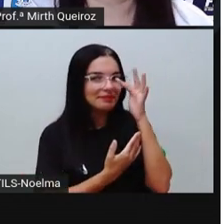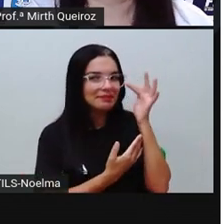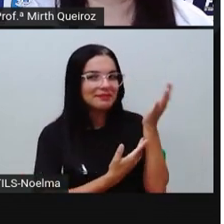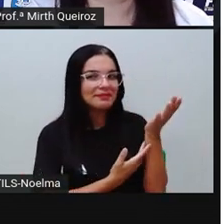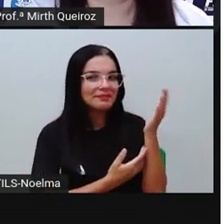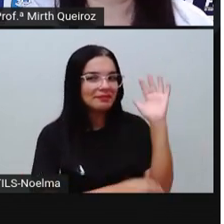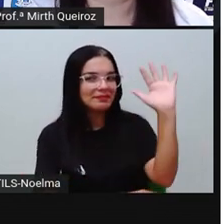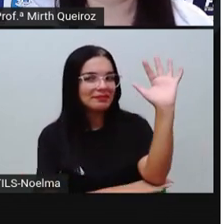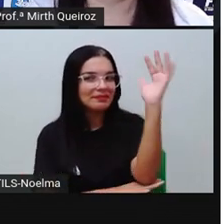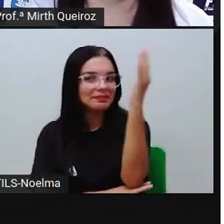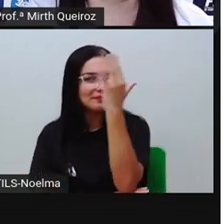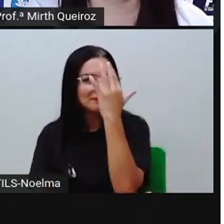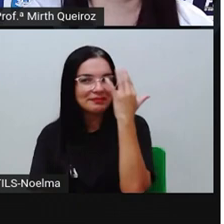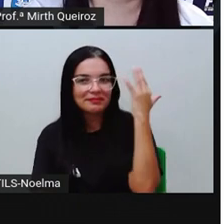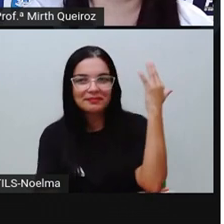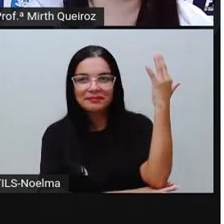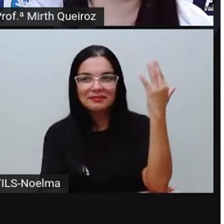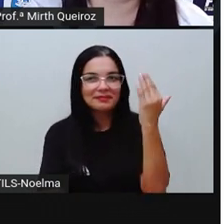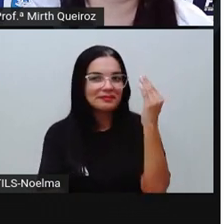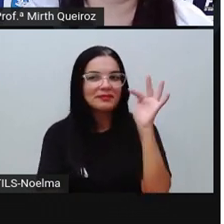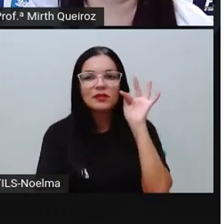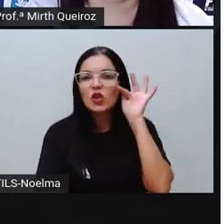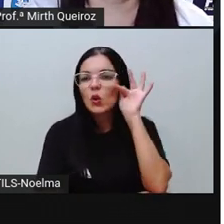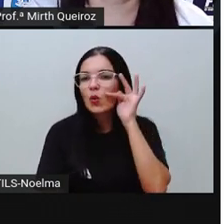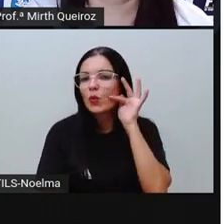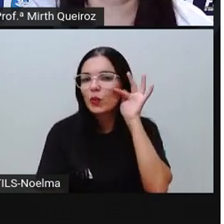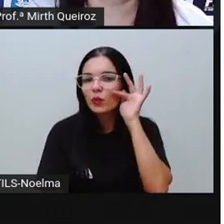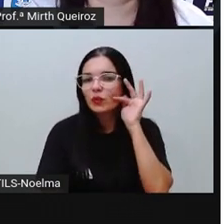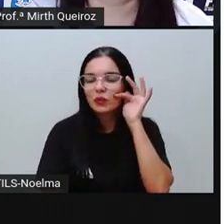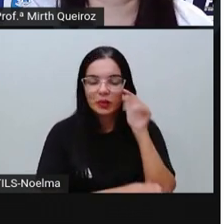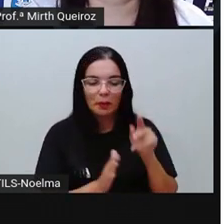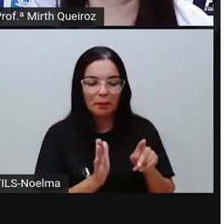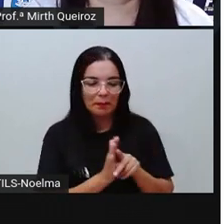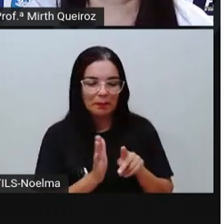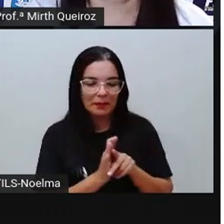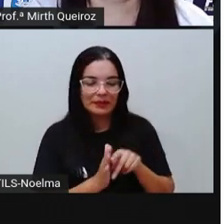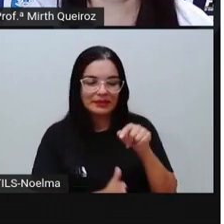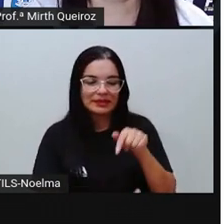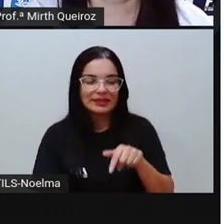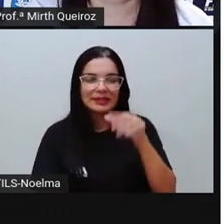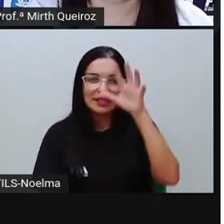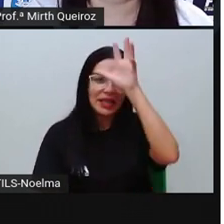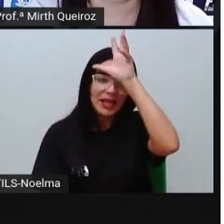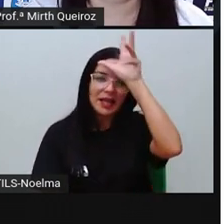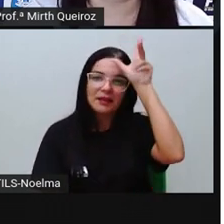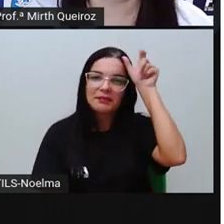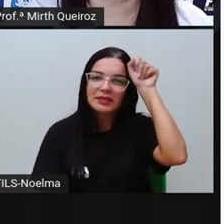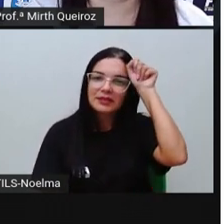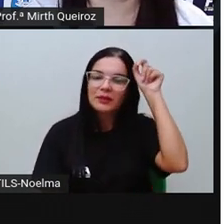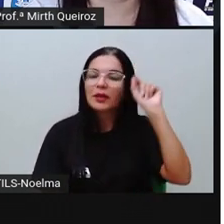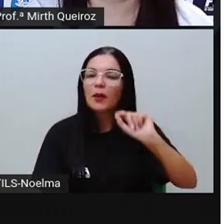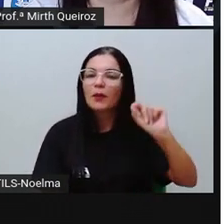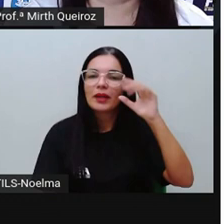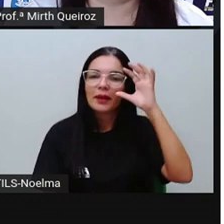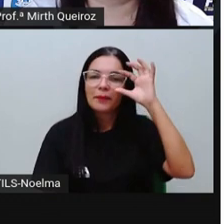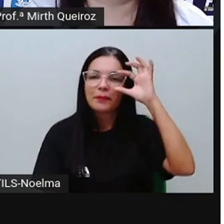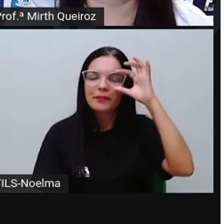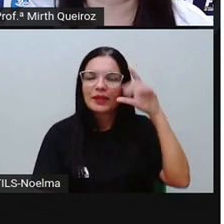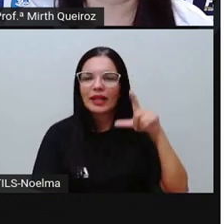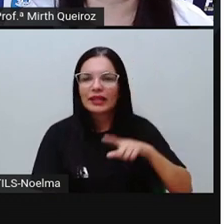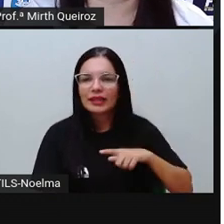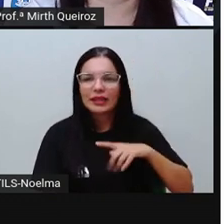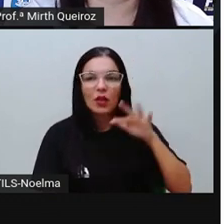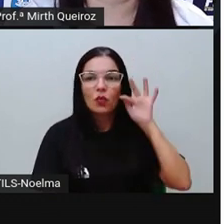né? Que são as plantas aí existentes aí na Amazônia. A flora amazônica, ela vai ser extremamente